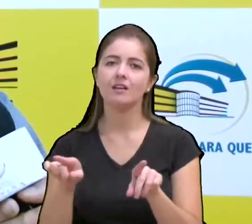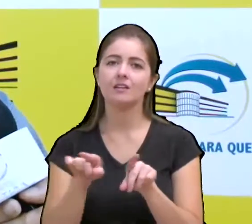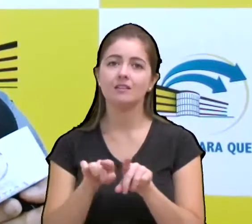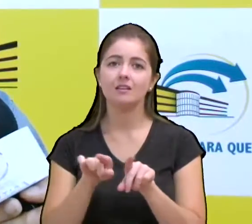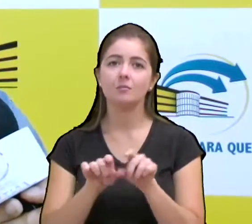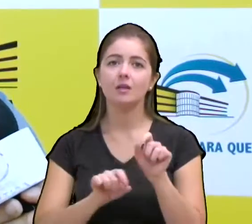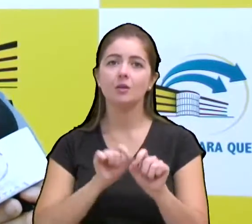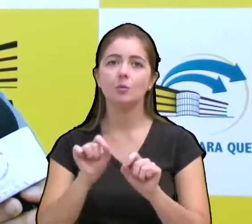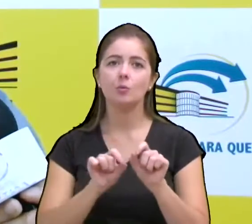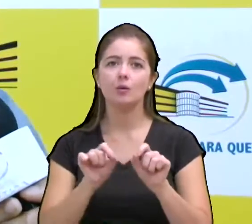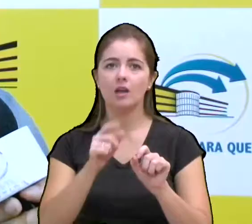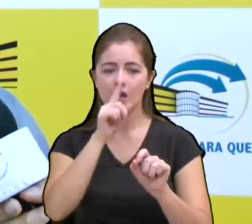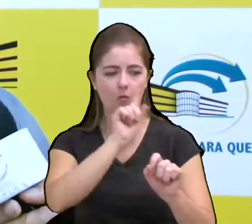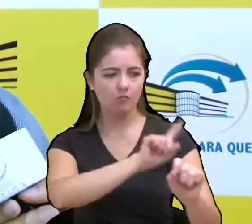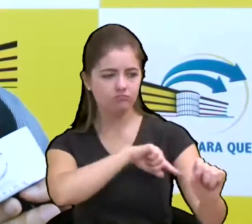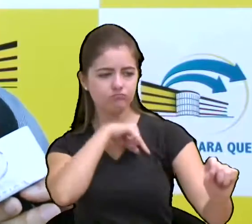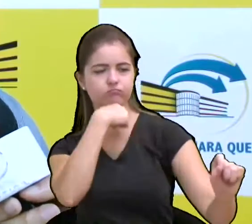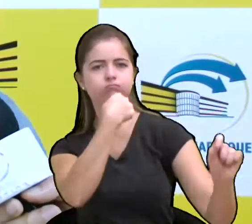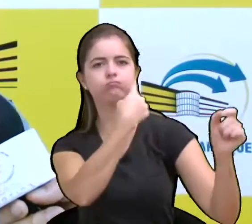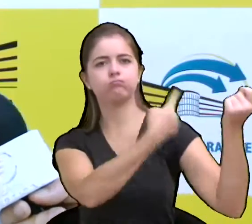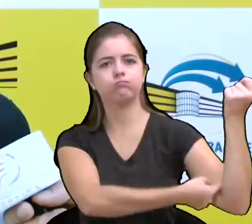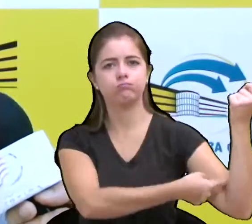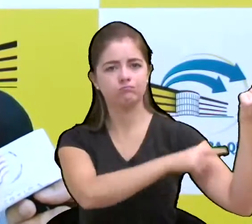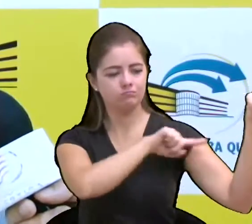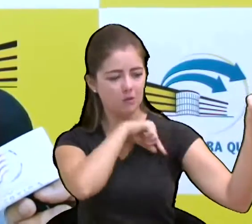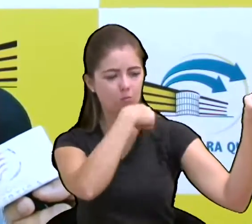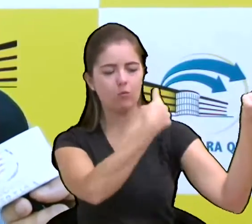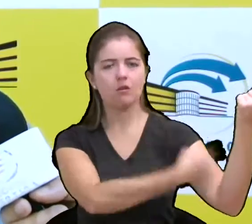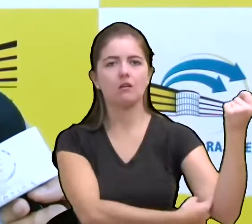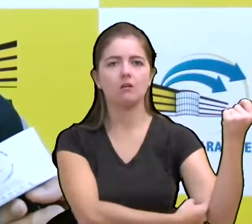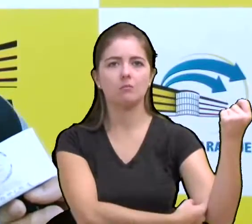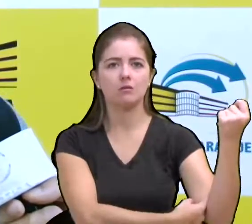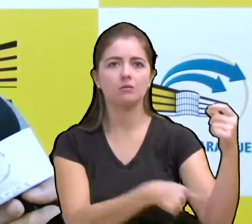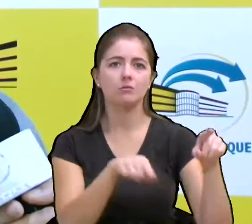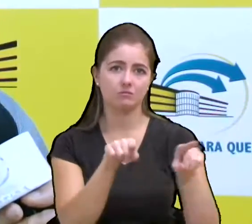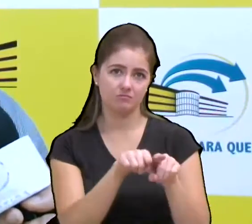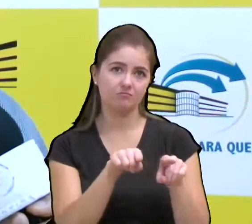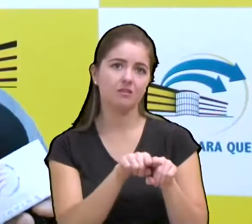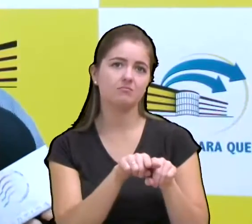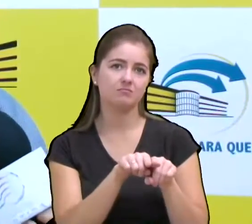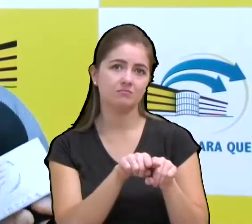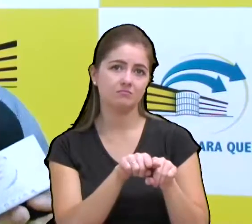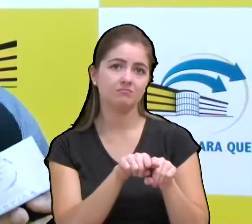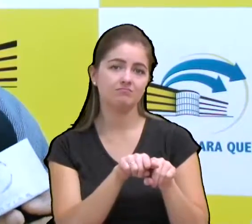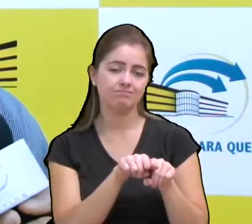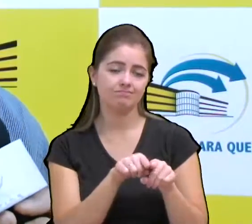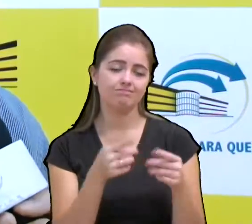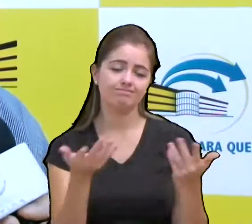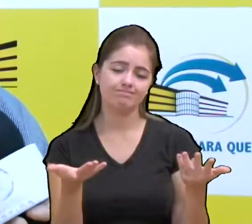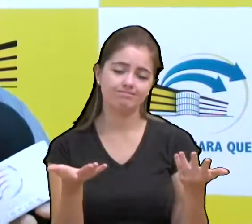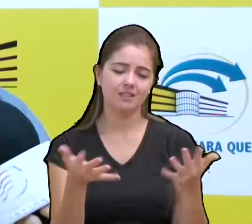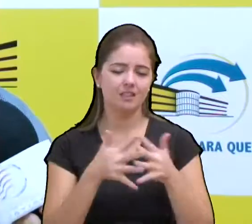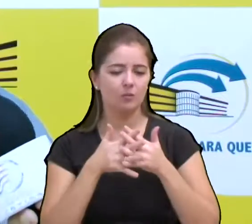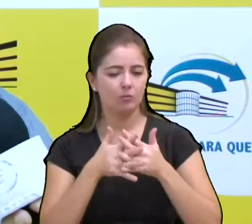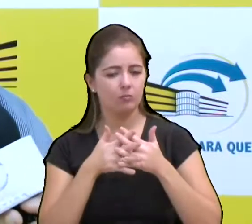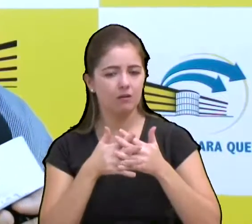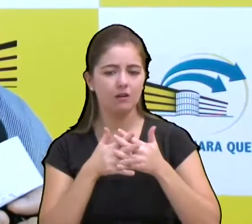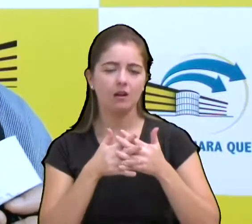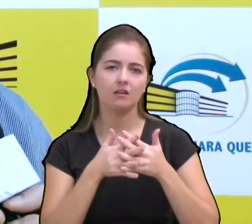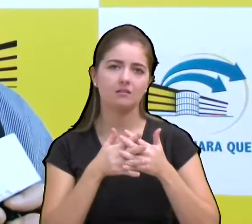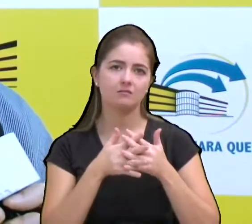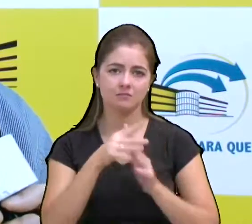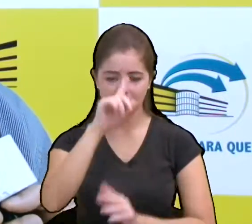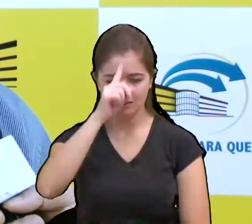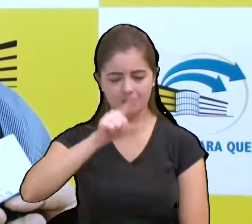setor da população que pode ser capturado também pelo crime. Então, uma decisão meio complicada. Mas eu também coloquei aqui